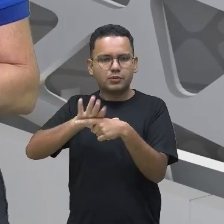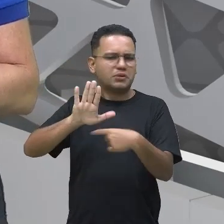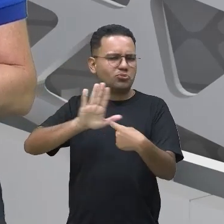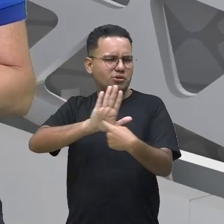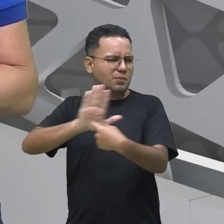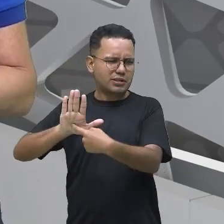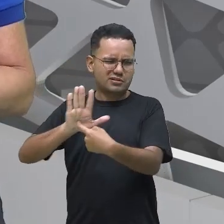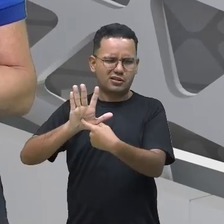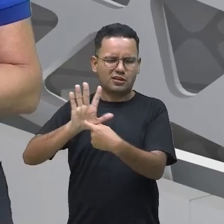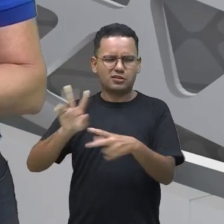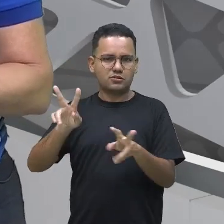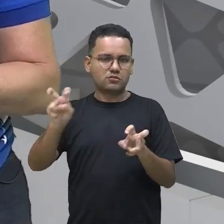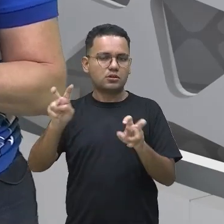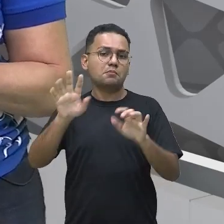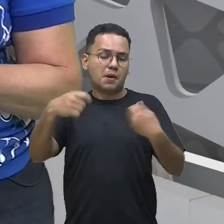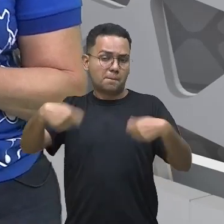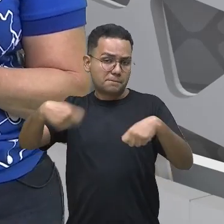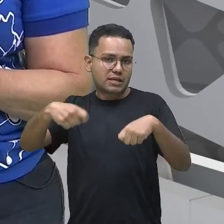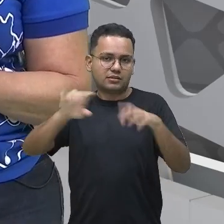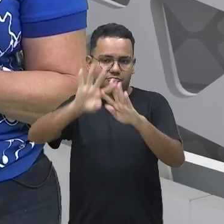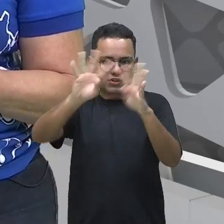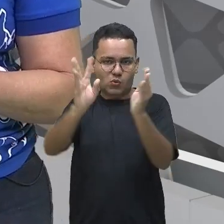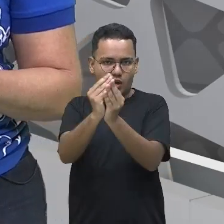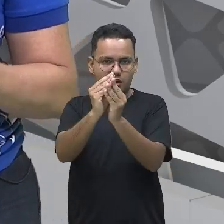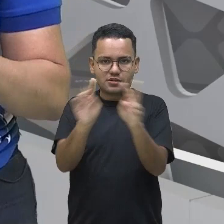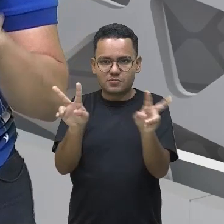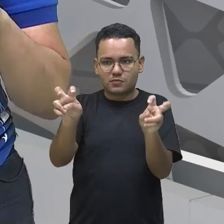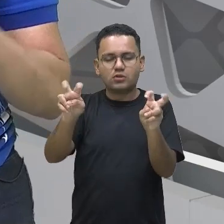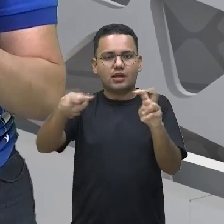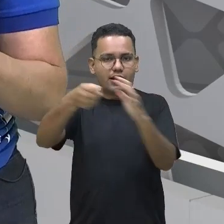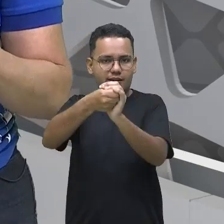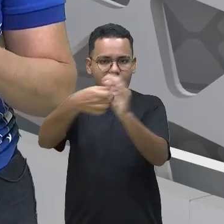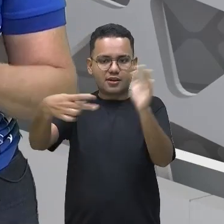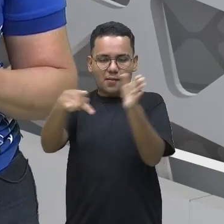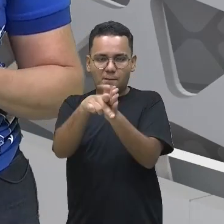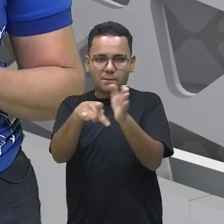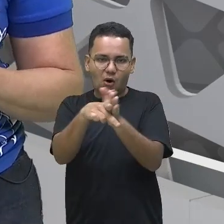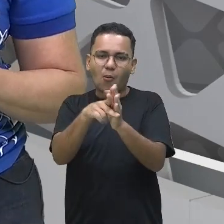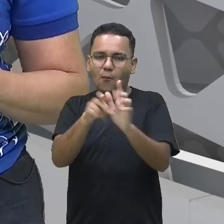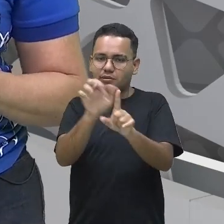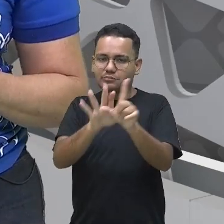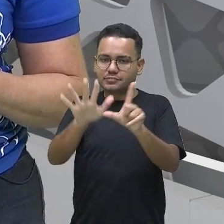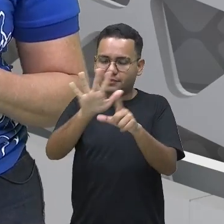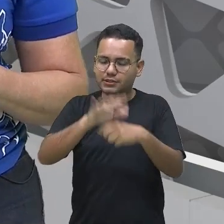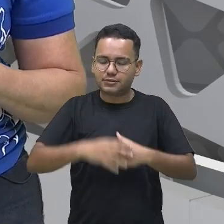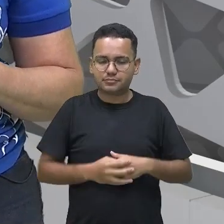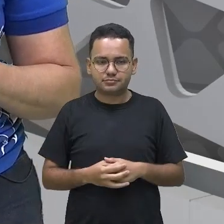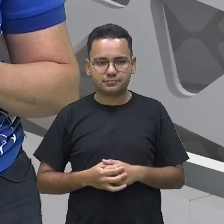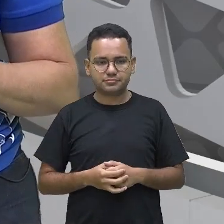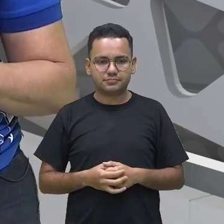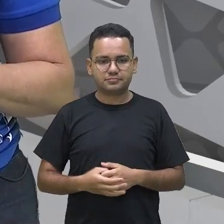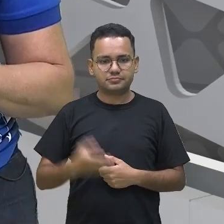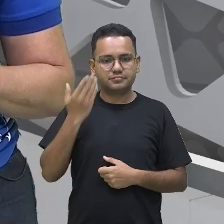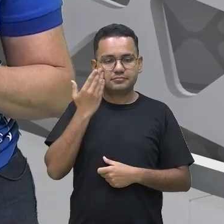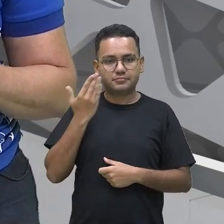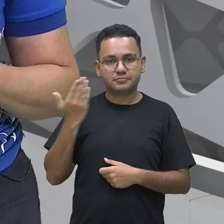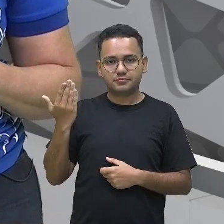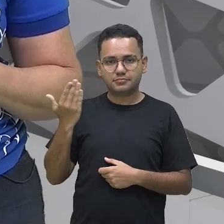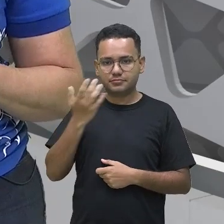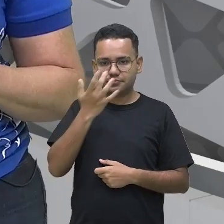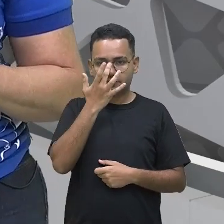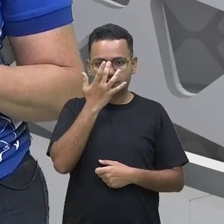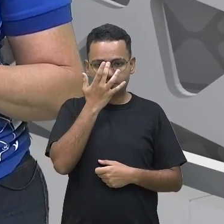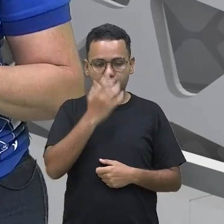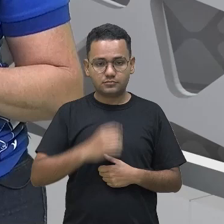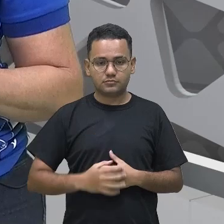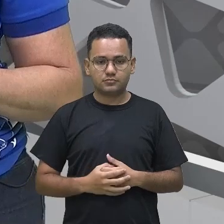-se de um título, é uma das características do infográfico. Temos uma segunda característica que é